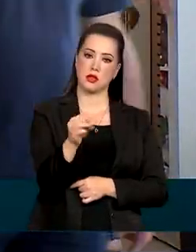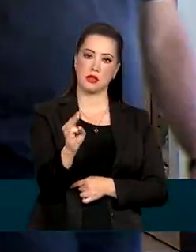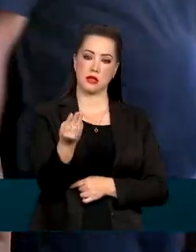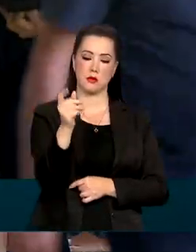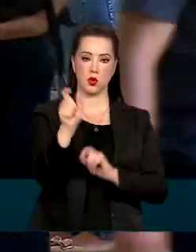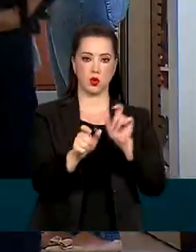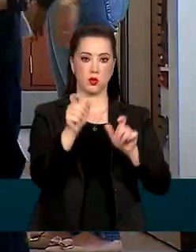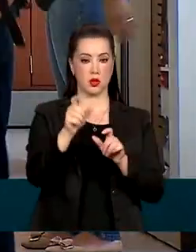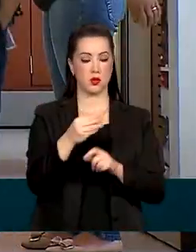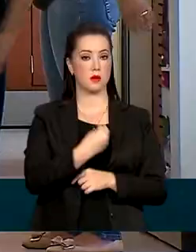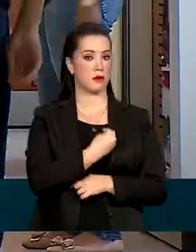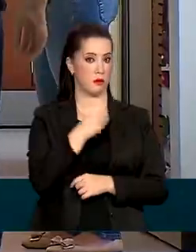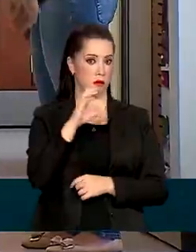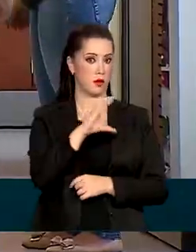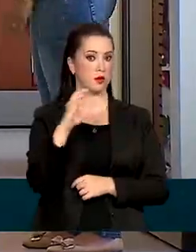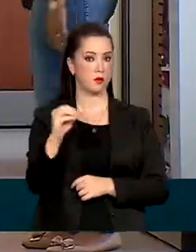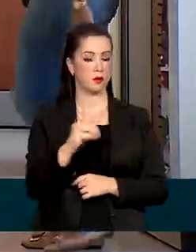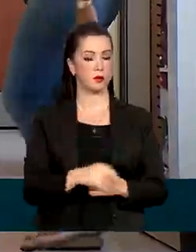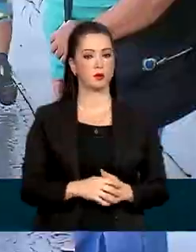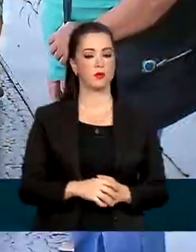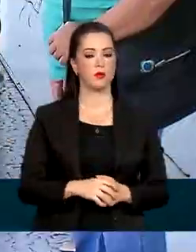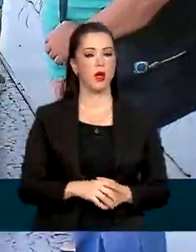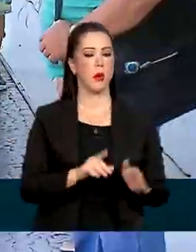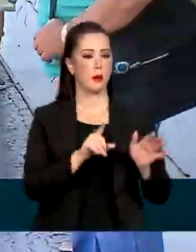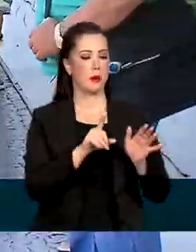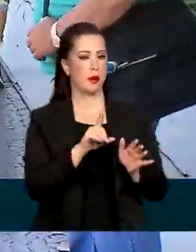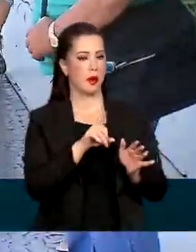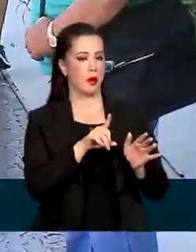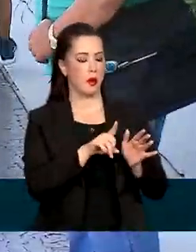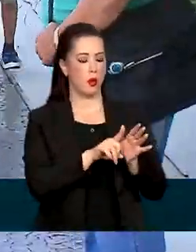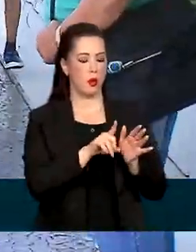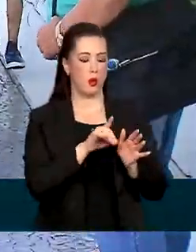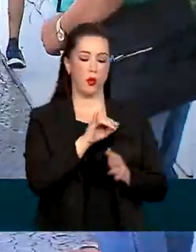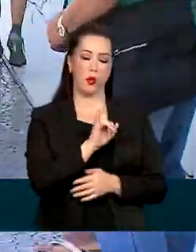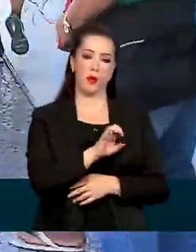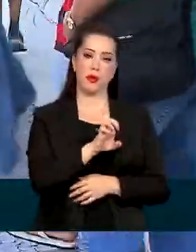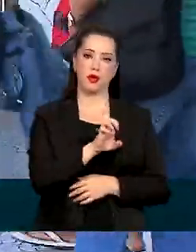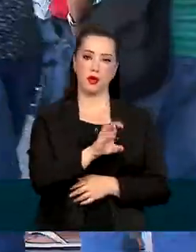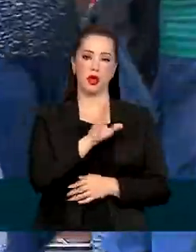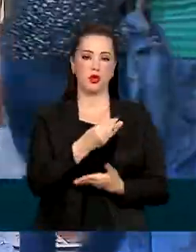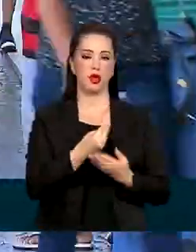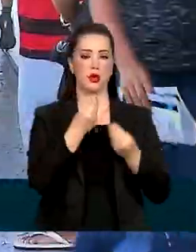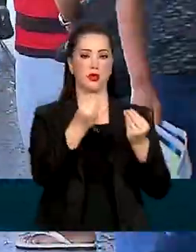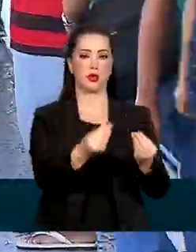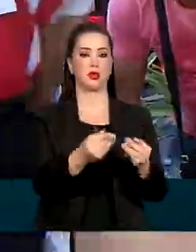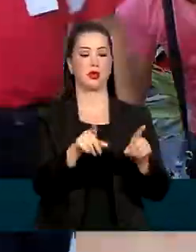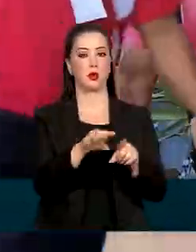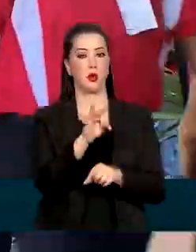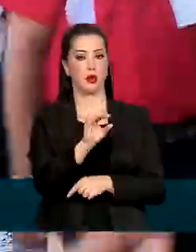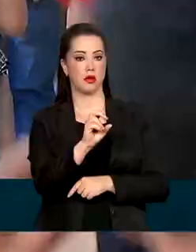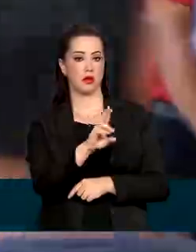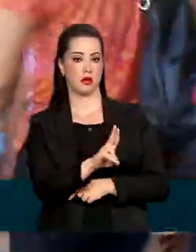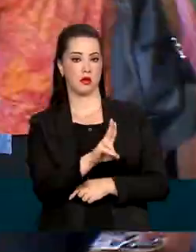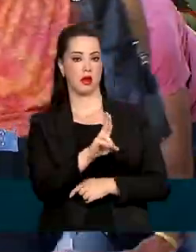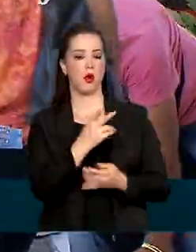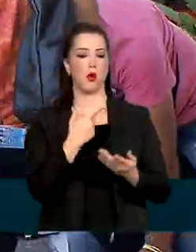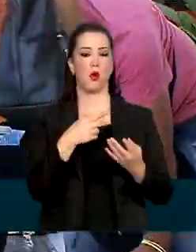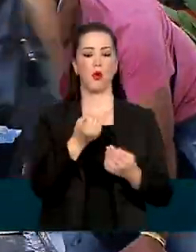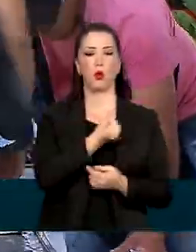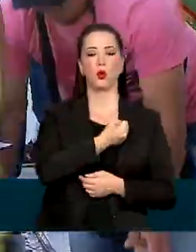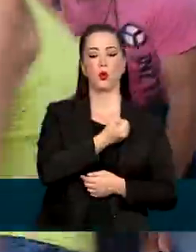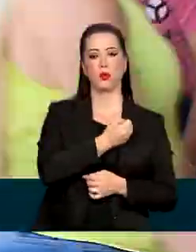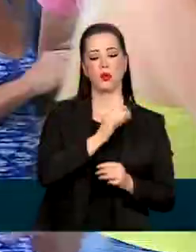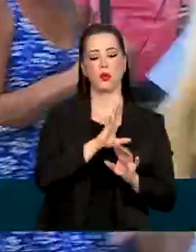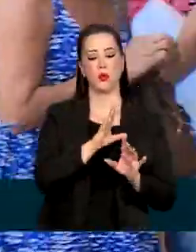habitantes. O IBGE já entregou ao Tribunal de Contas da União a prévia da população dos municípios. O número de habitantes é usado para o